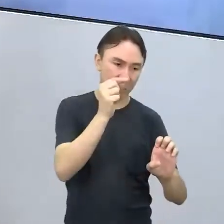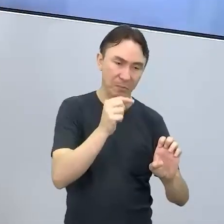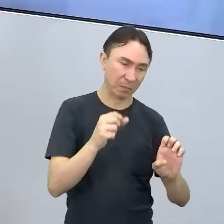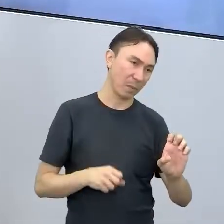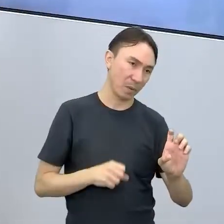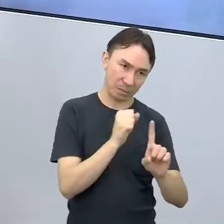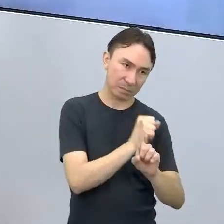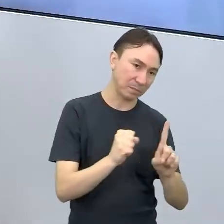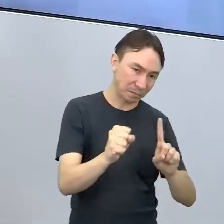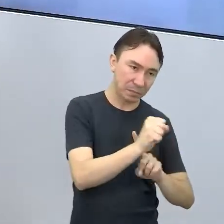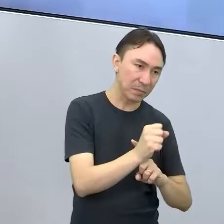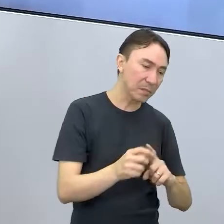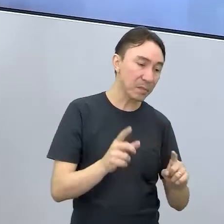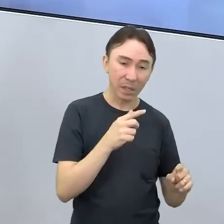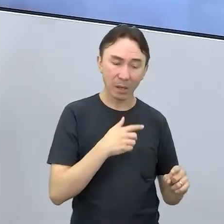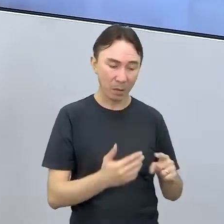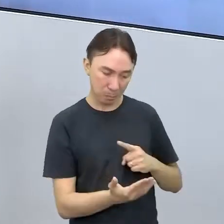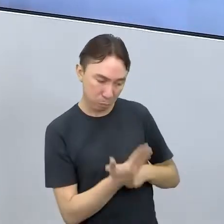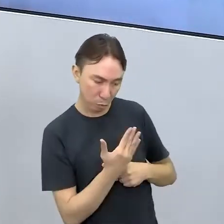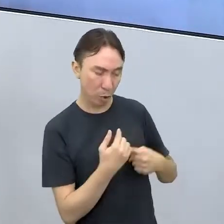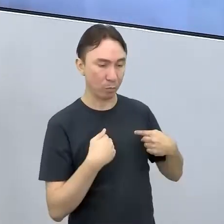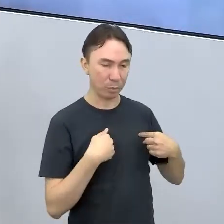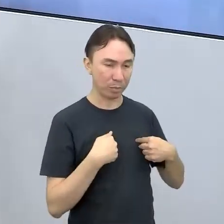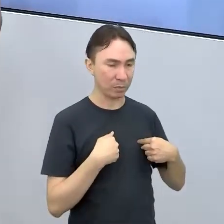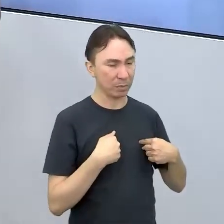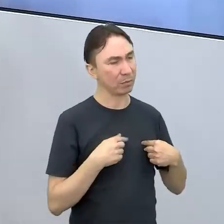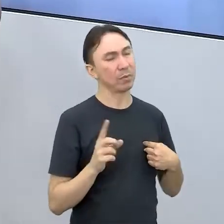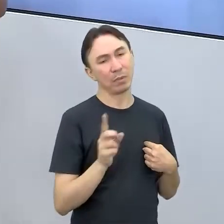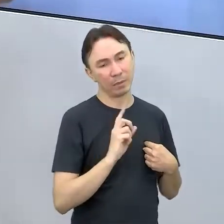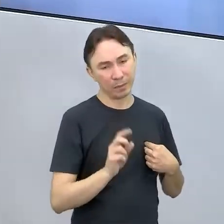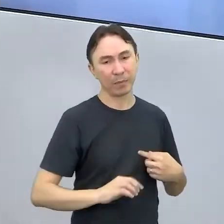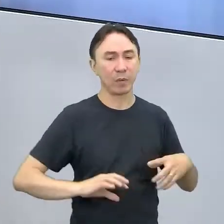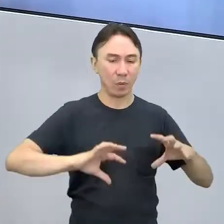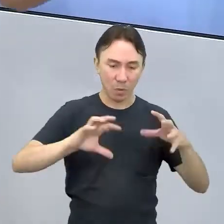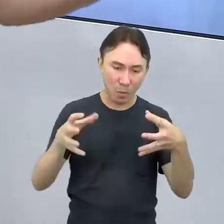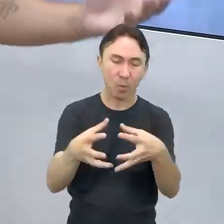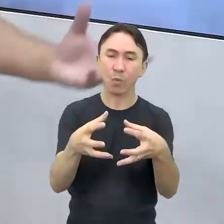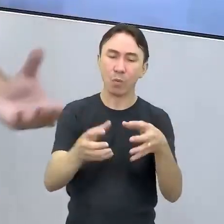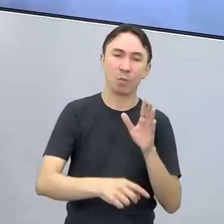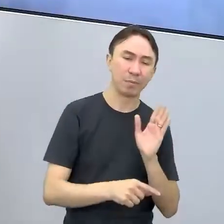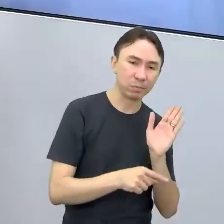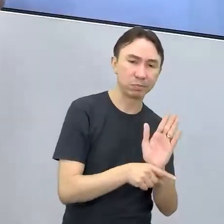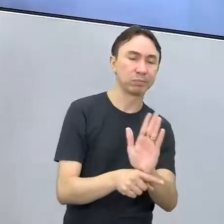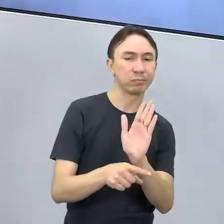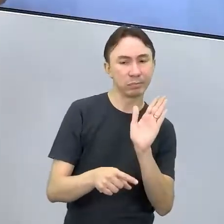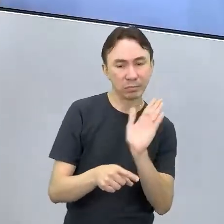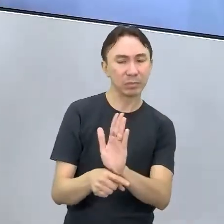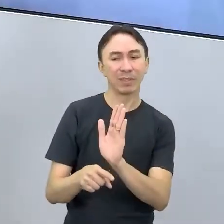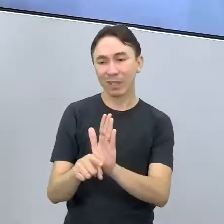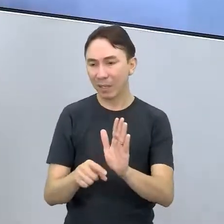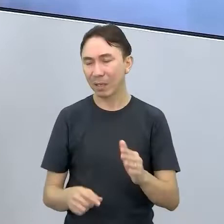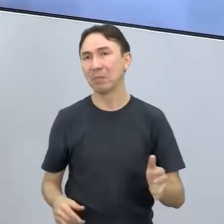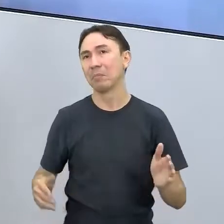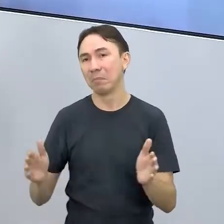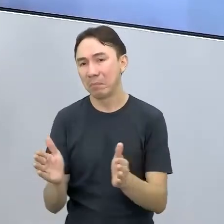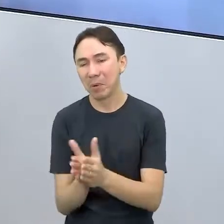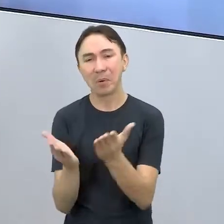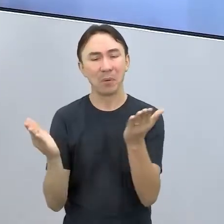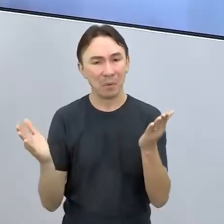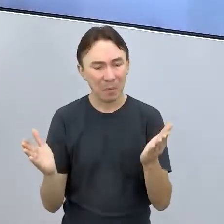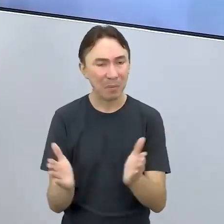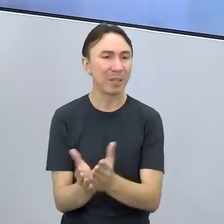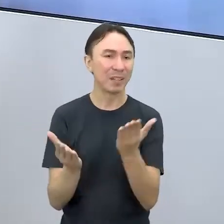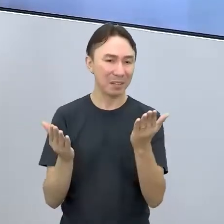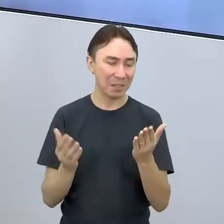necessariamente. Nós estamos montando um empreendimento para um grupo, pessoas que são desprivilegiadas, pessoas que são desfavorecidas. Ou